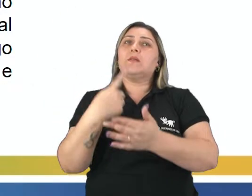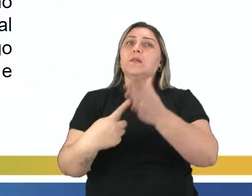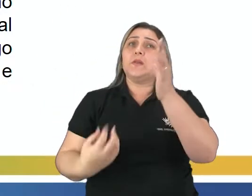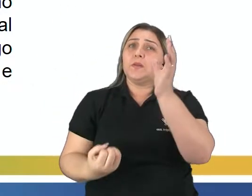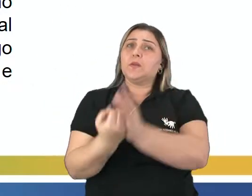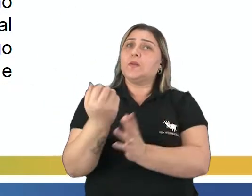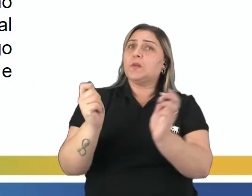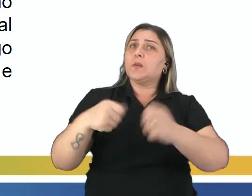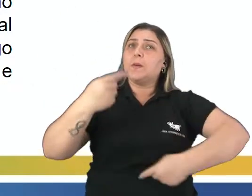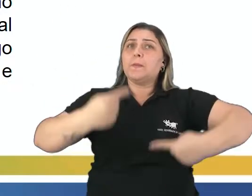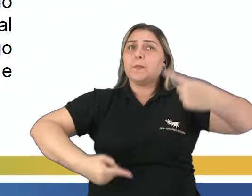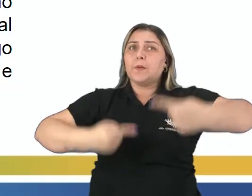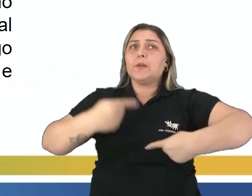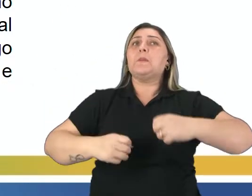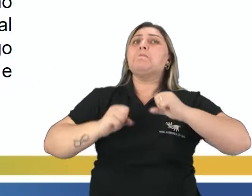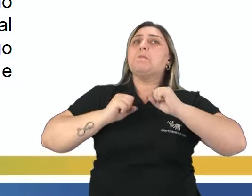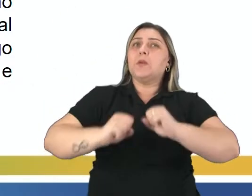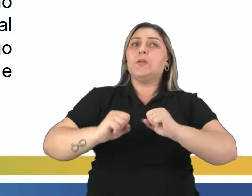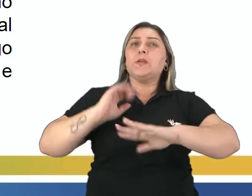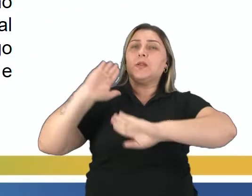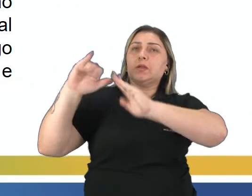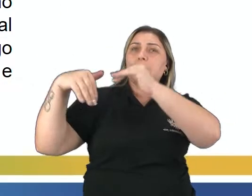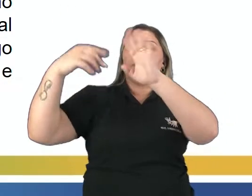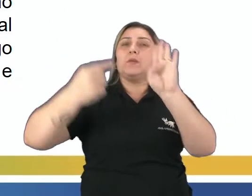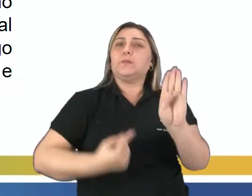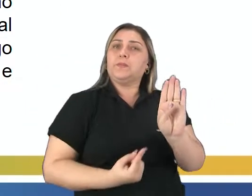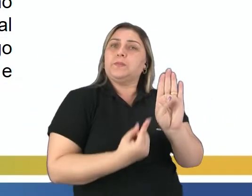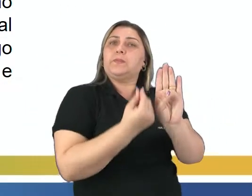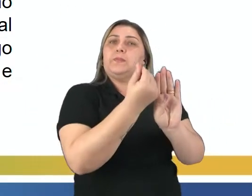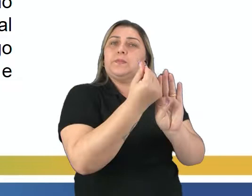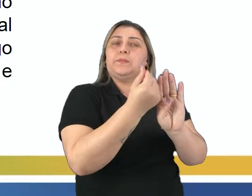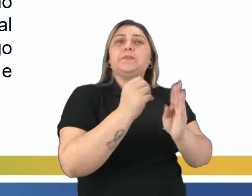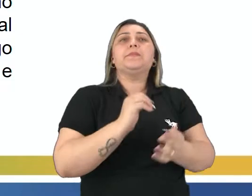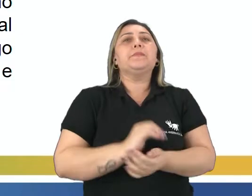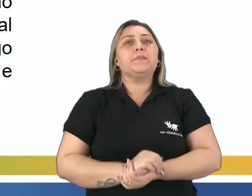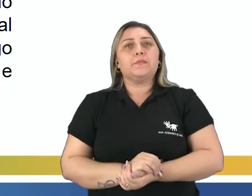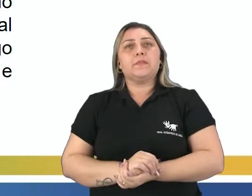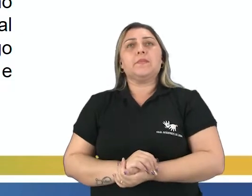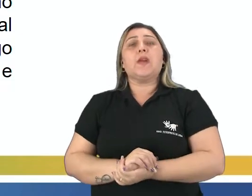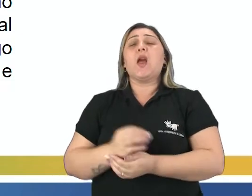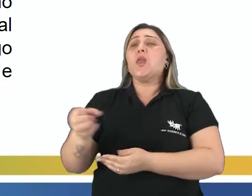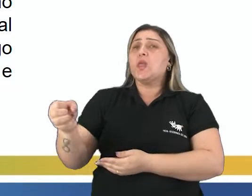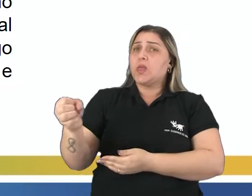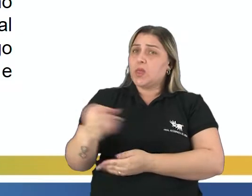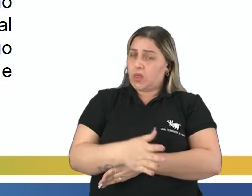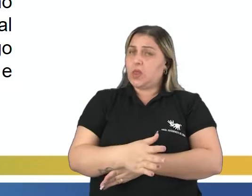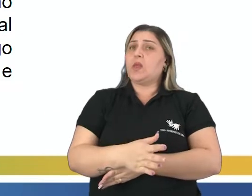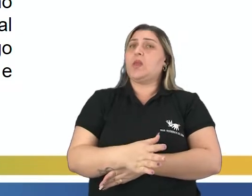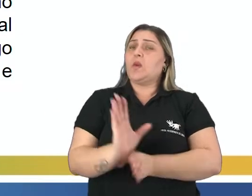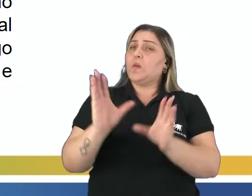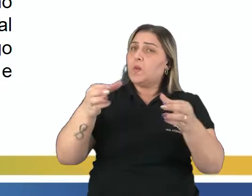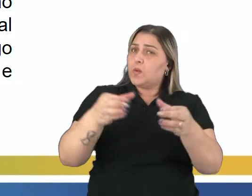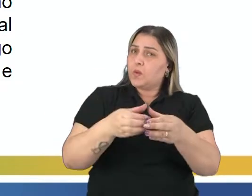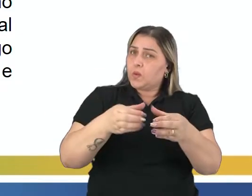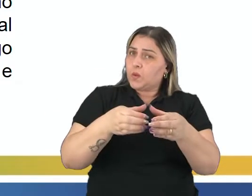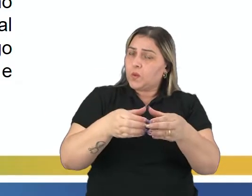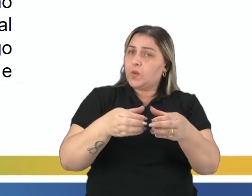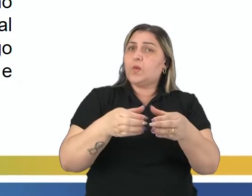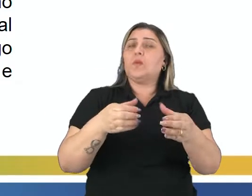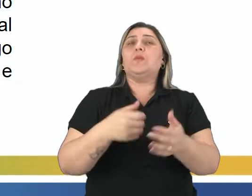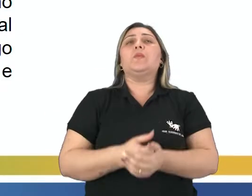as condições políticas que permitiram o desenvolvimento da burguesia, que é essa nova classe que vinha cada vez mais